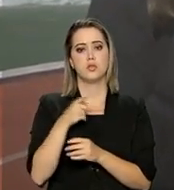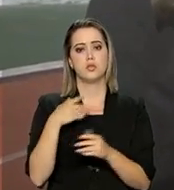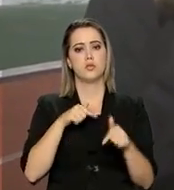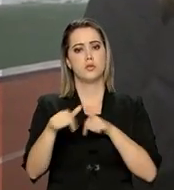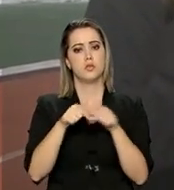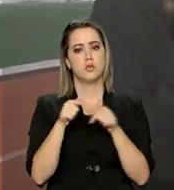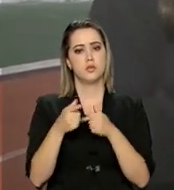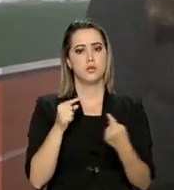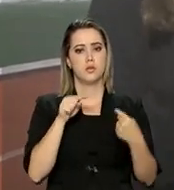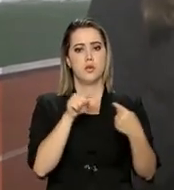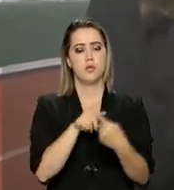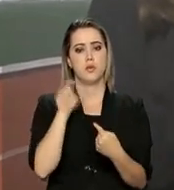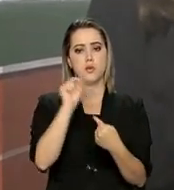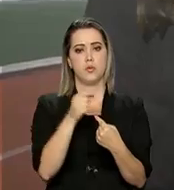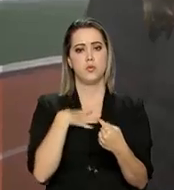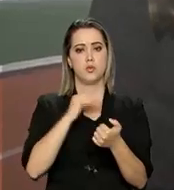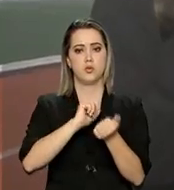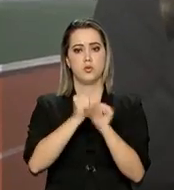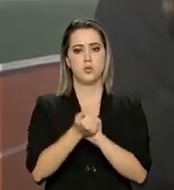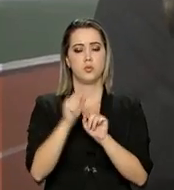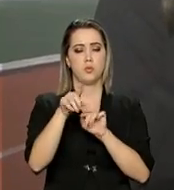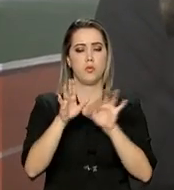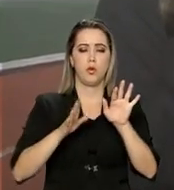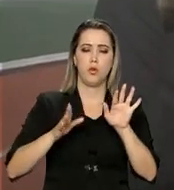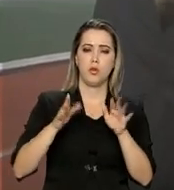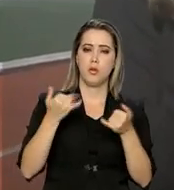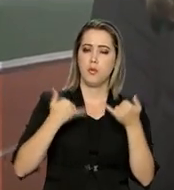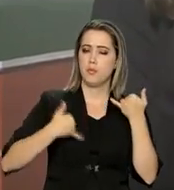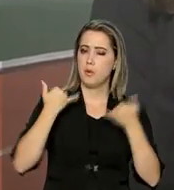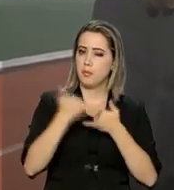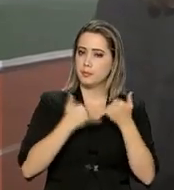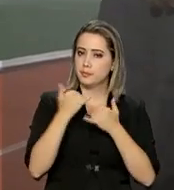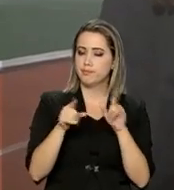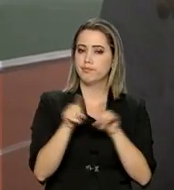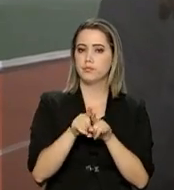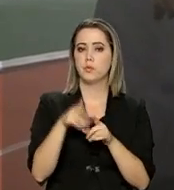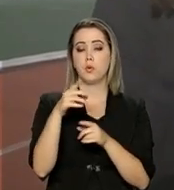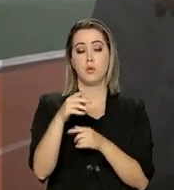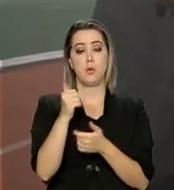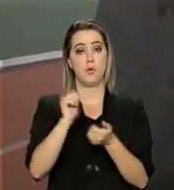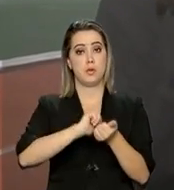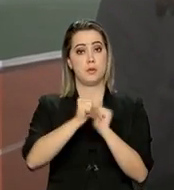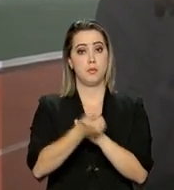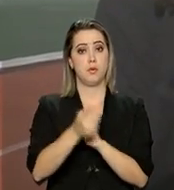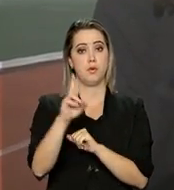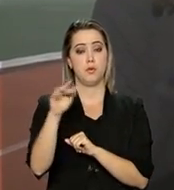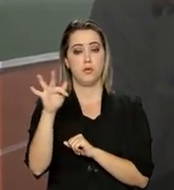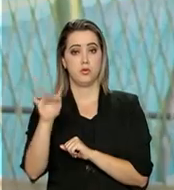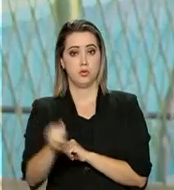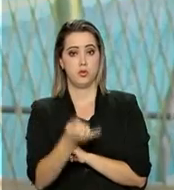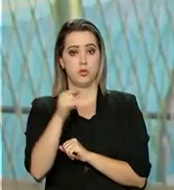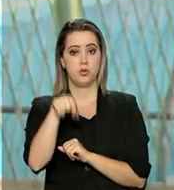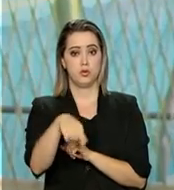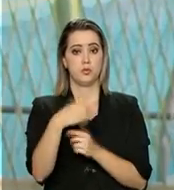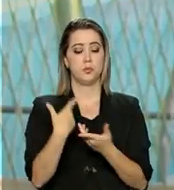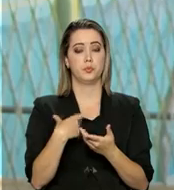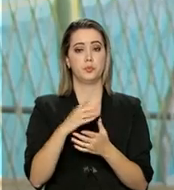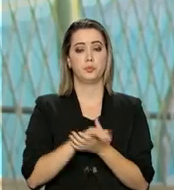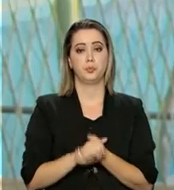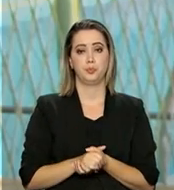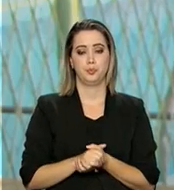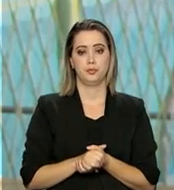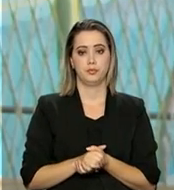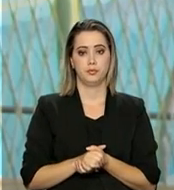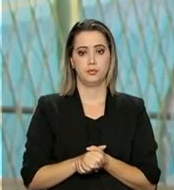ligadas a esporte e lazer. É o caso do Esporte RJ, aqui na Vila Olímpica da Mangueira. O esporte a gente